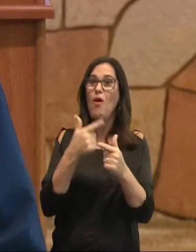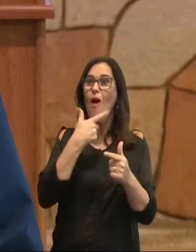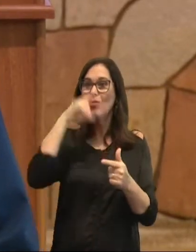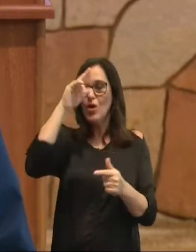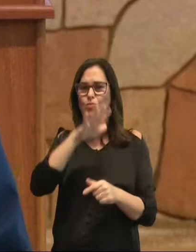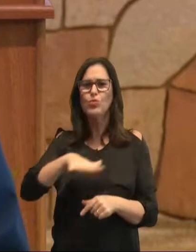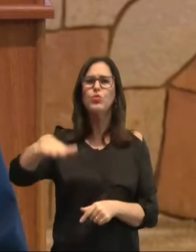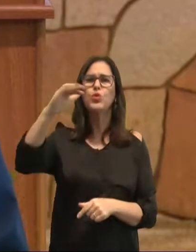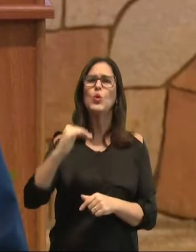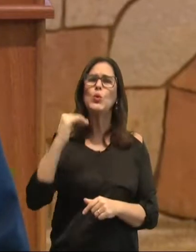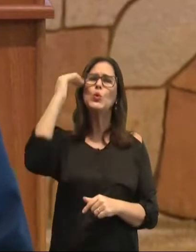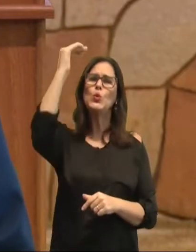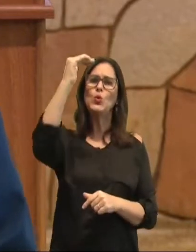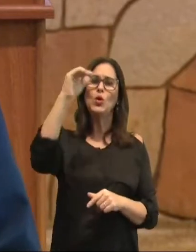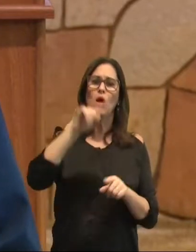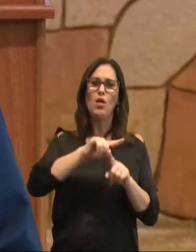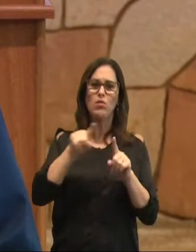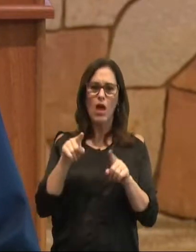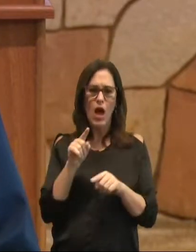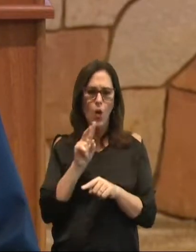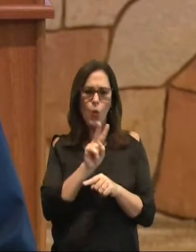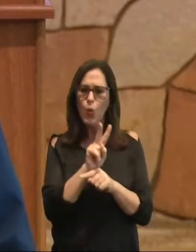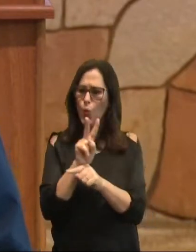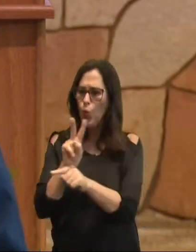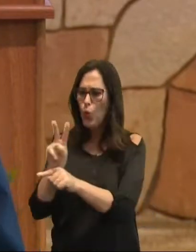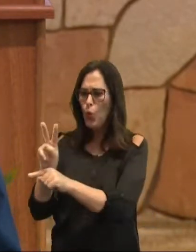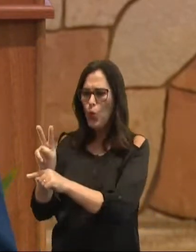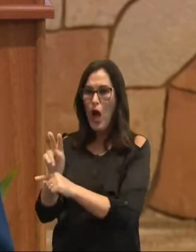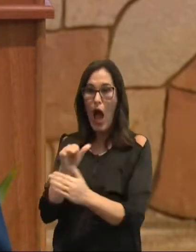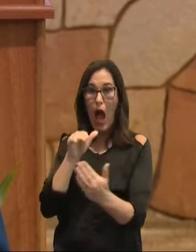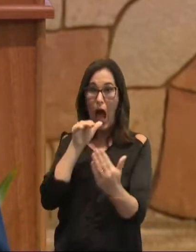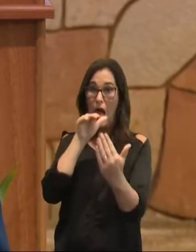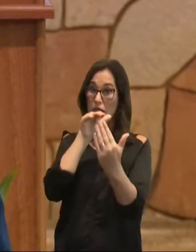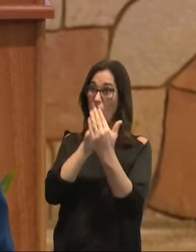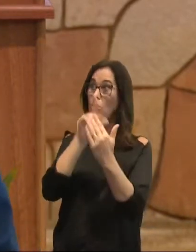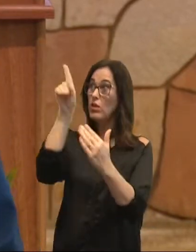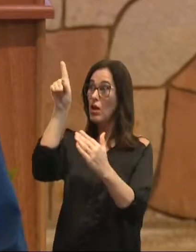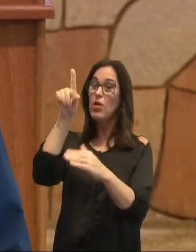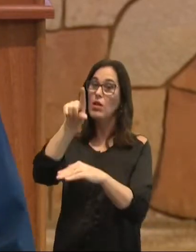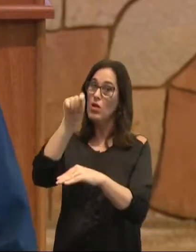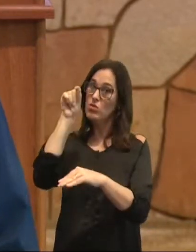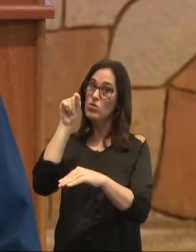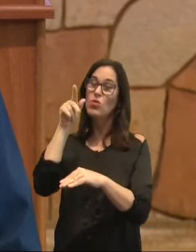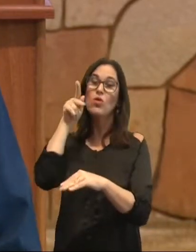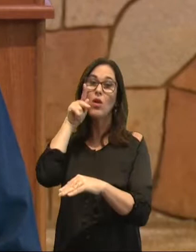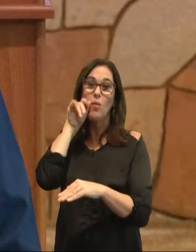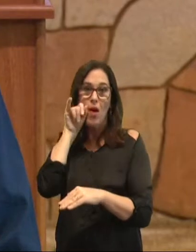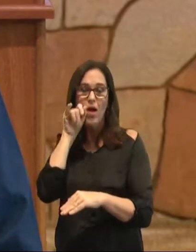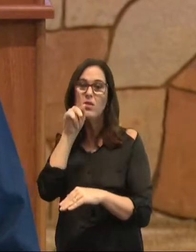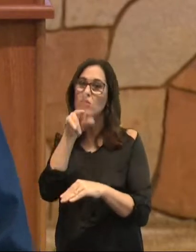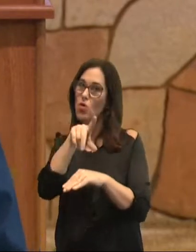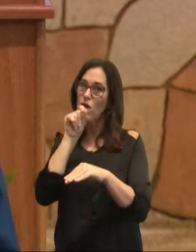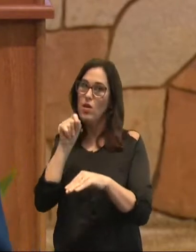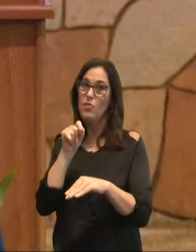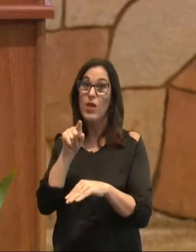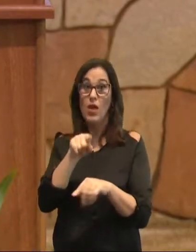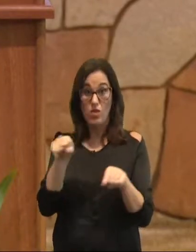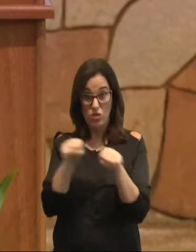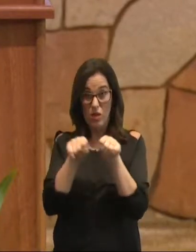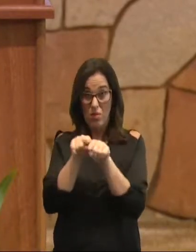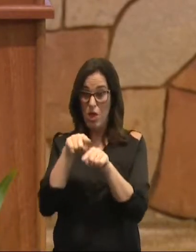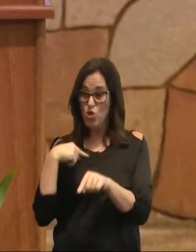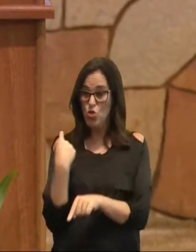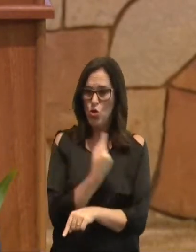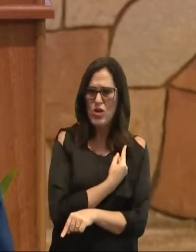está sob tutores e curadores até o tempo predeterminado pelo Pai. Assim, também nós,